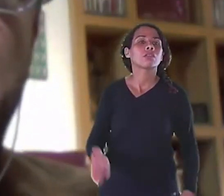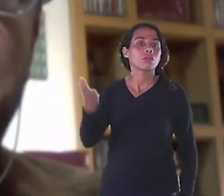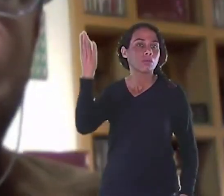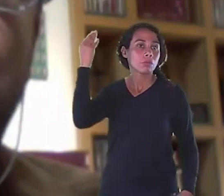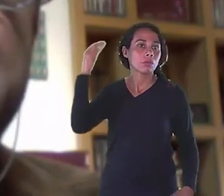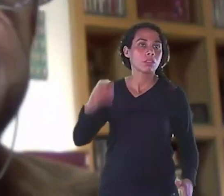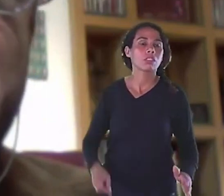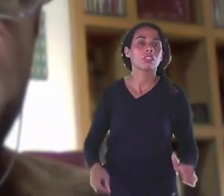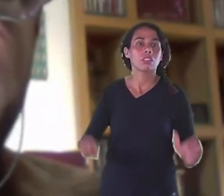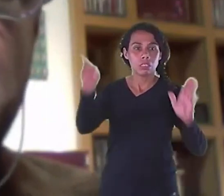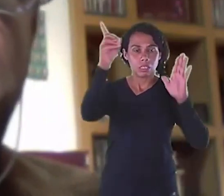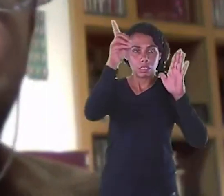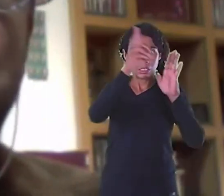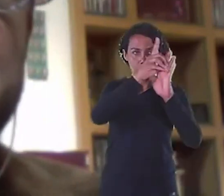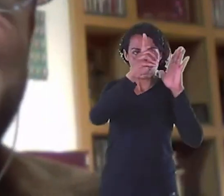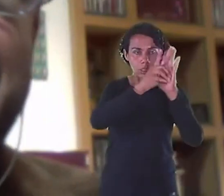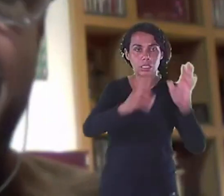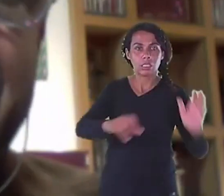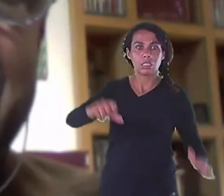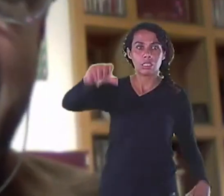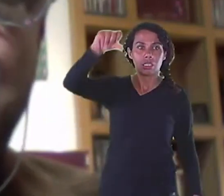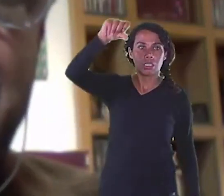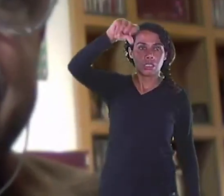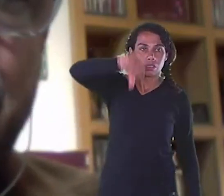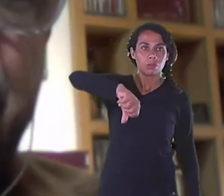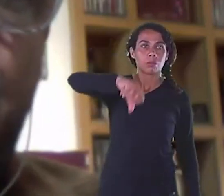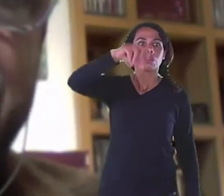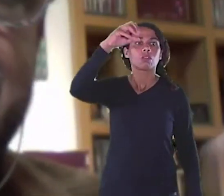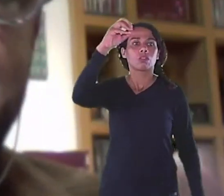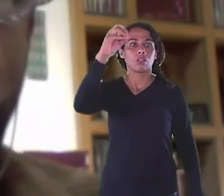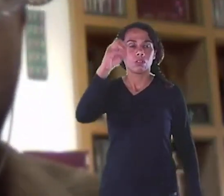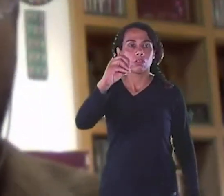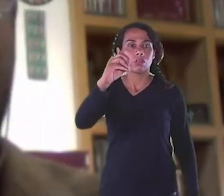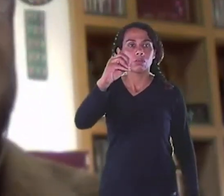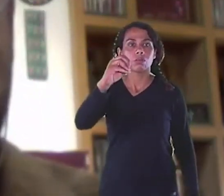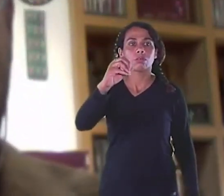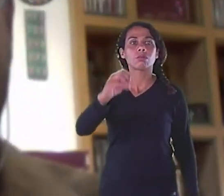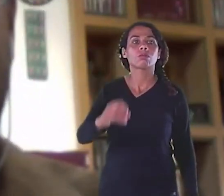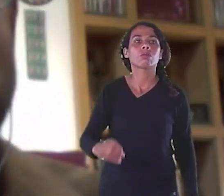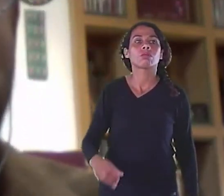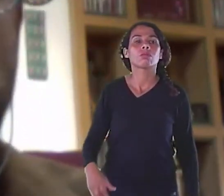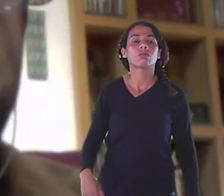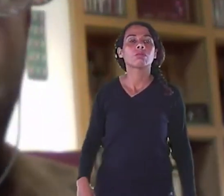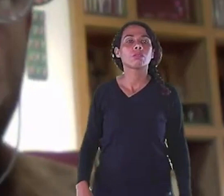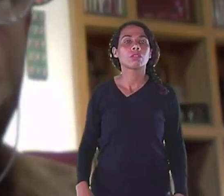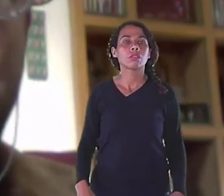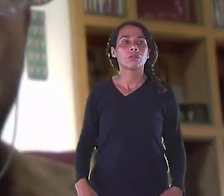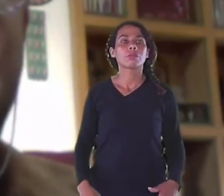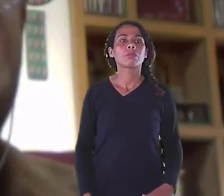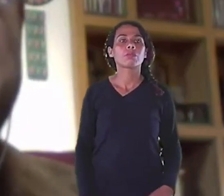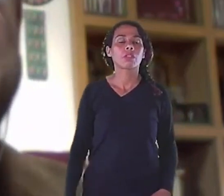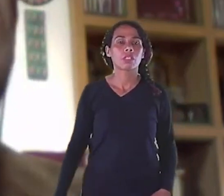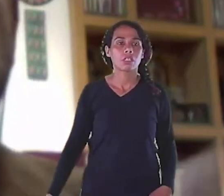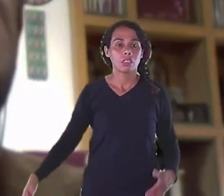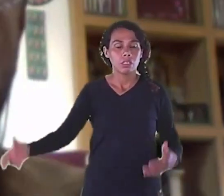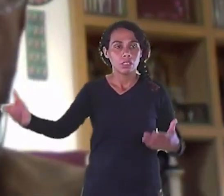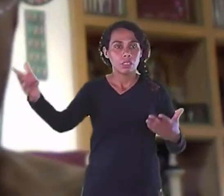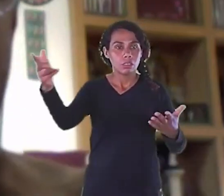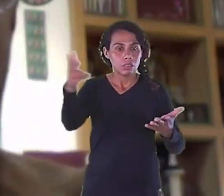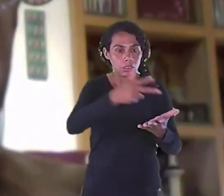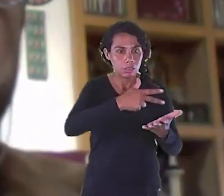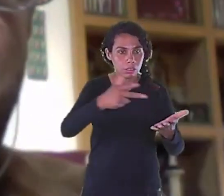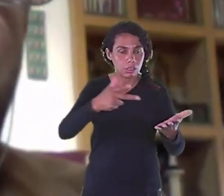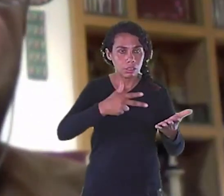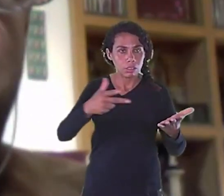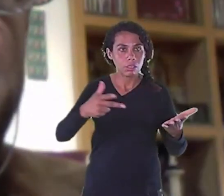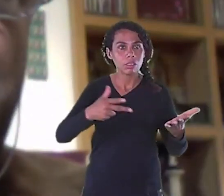definir O design Que o design Na verdade O desenho industrial E design É a mesma coisa Desenho industrial Se tornou Design industrial